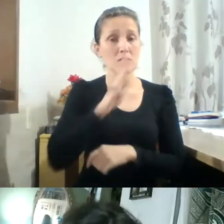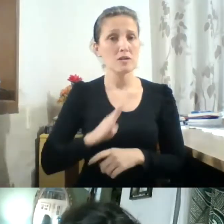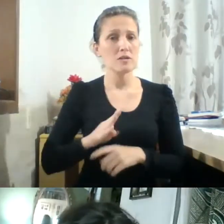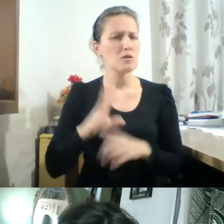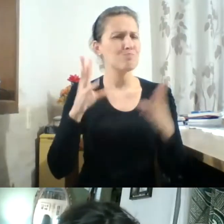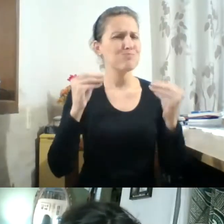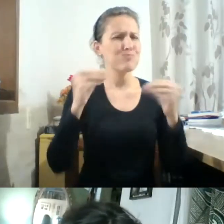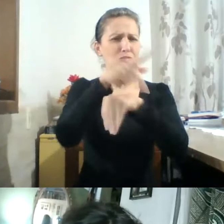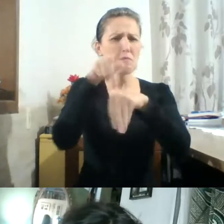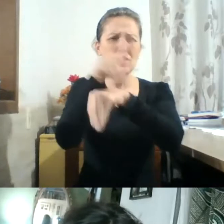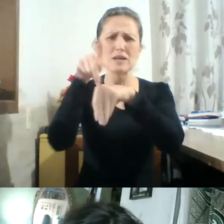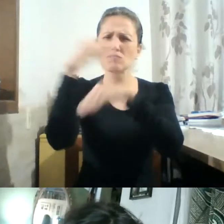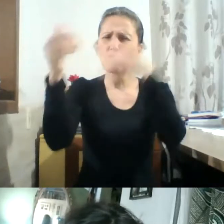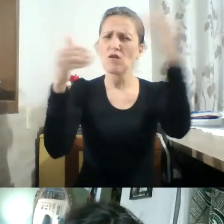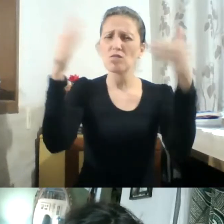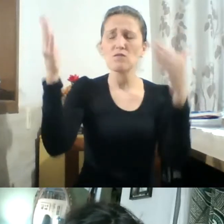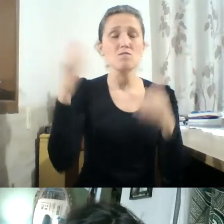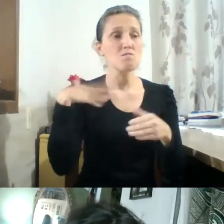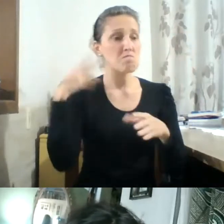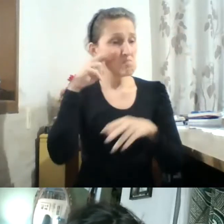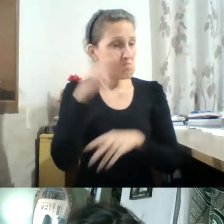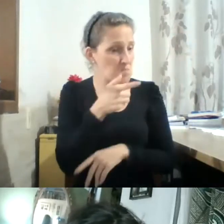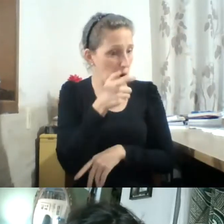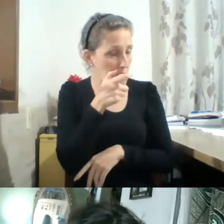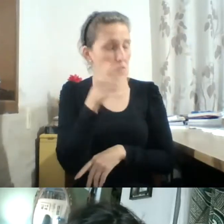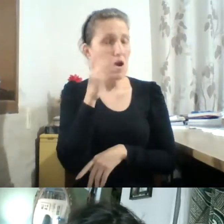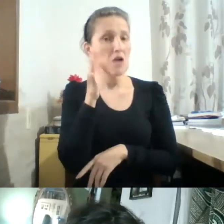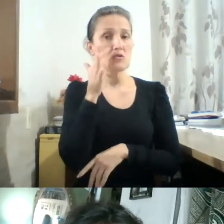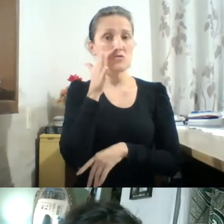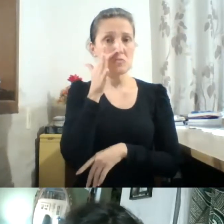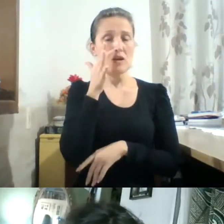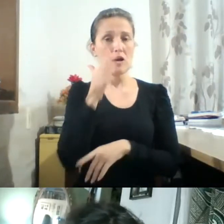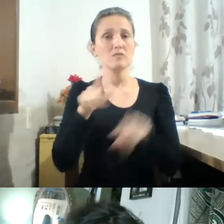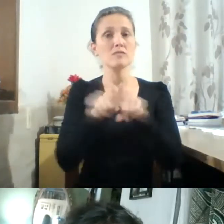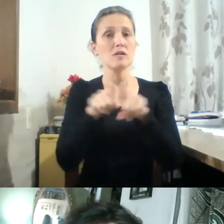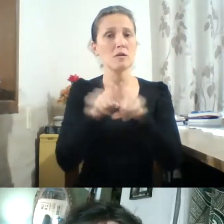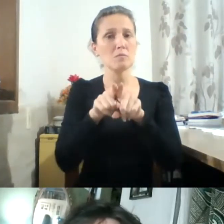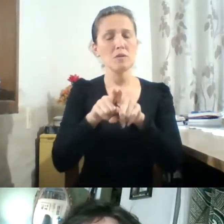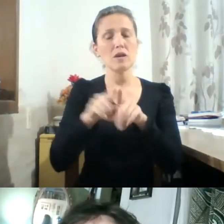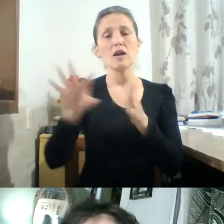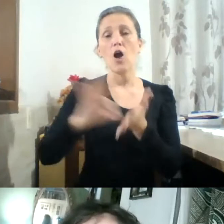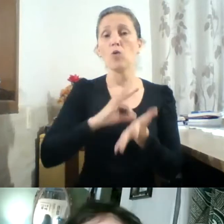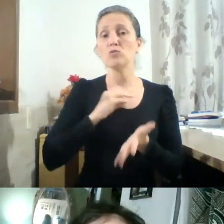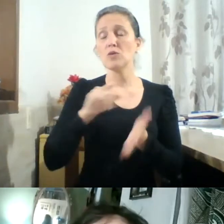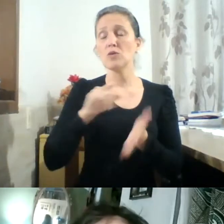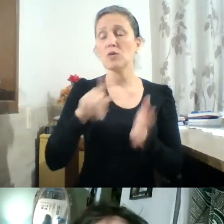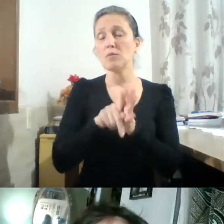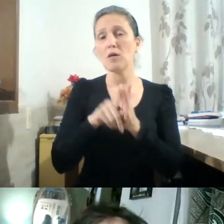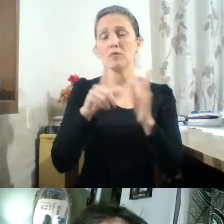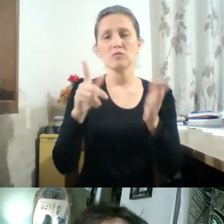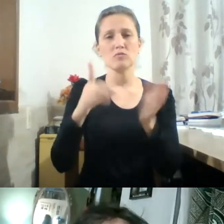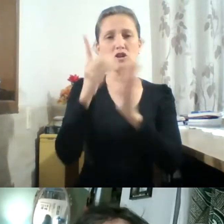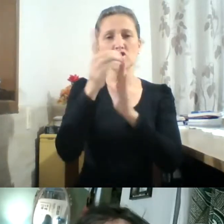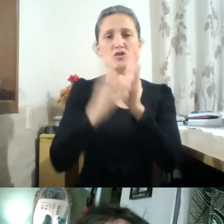França e Estados Unidos. É autor de Dicionário Histórico Fotográfico Brasileiro, Fotografia e História,